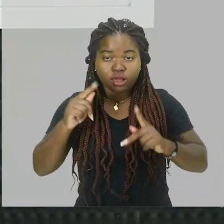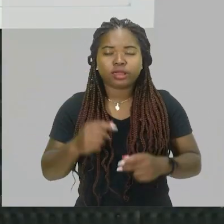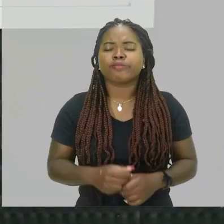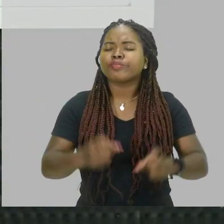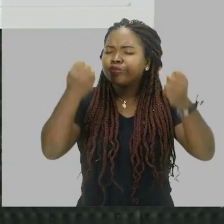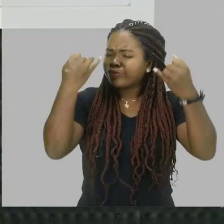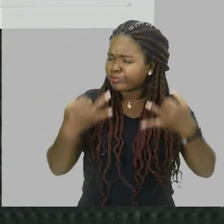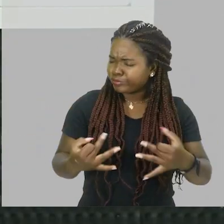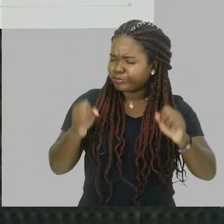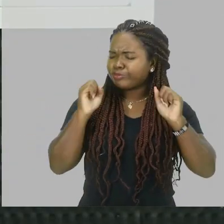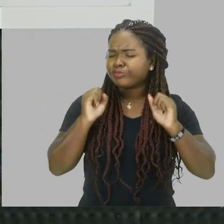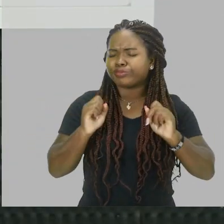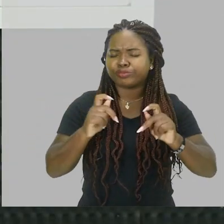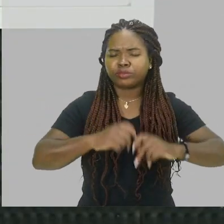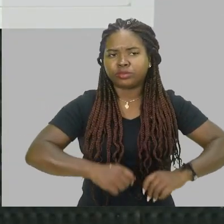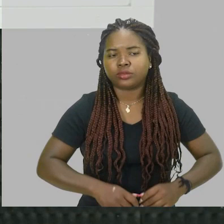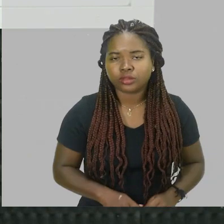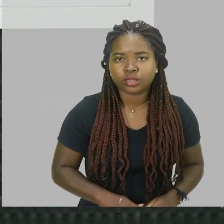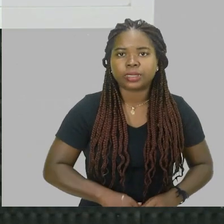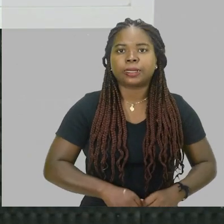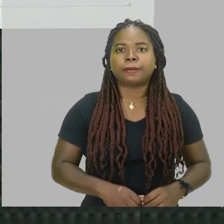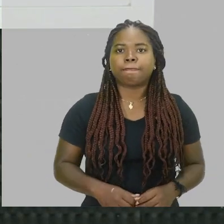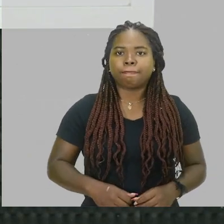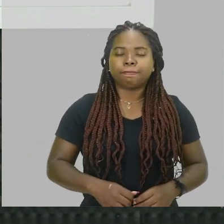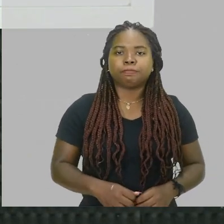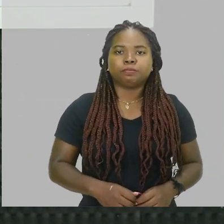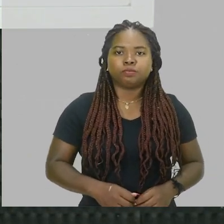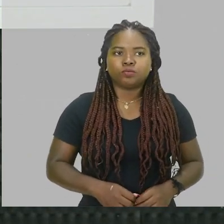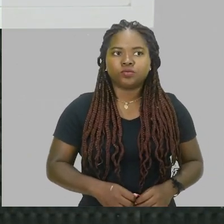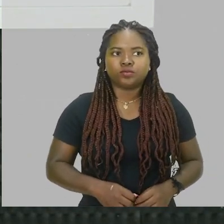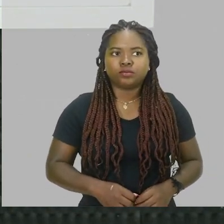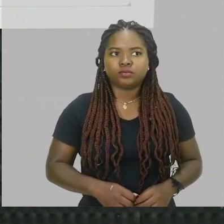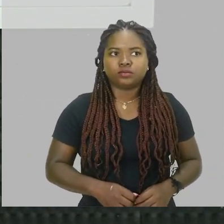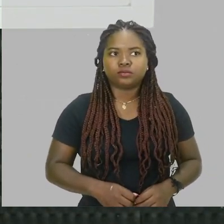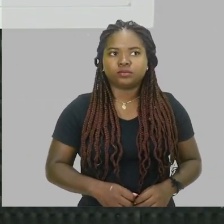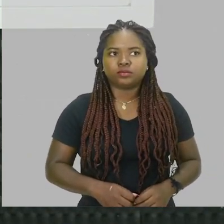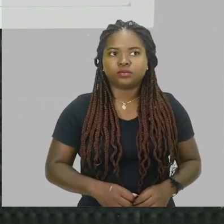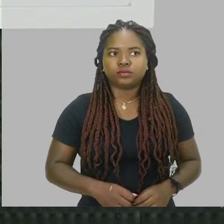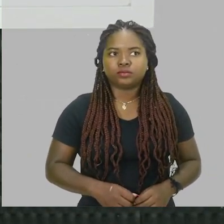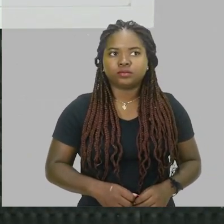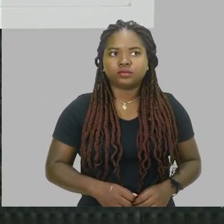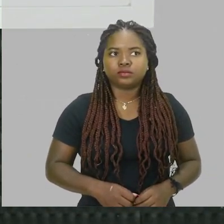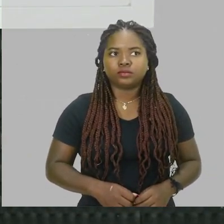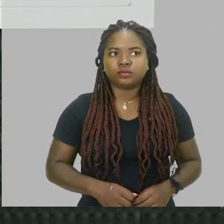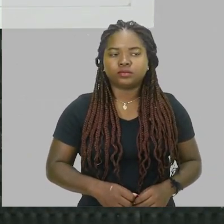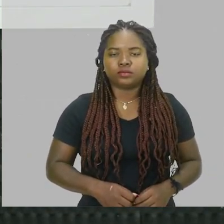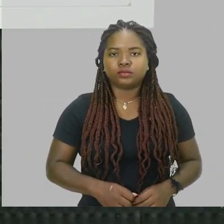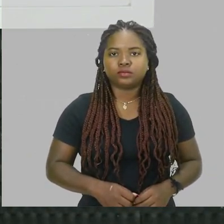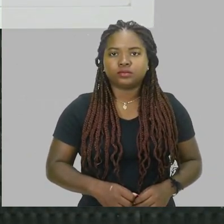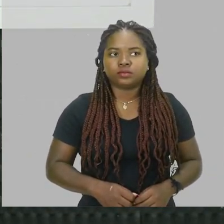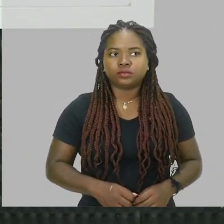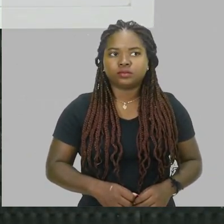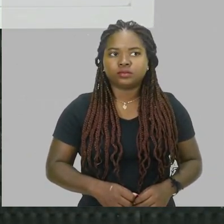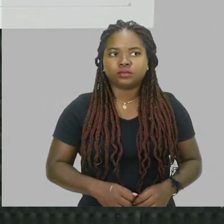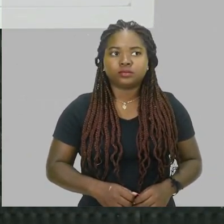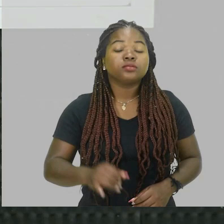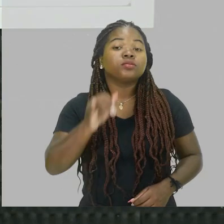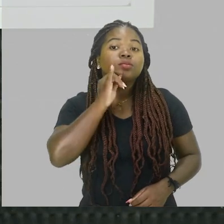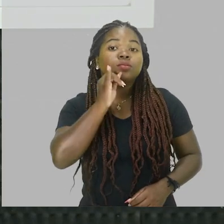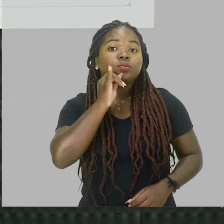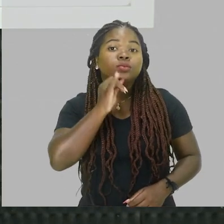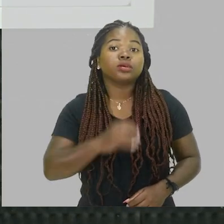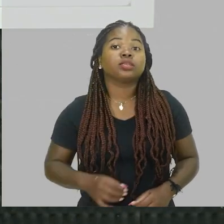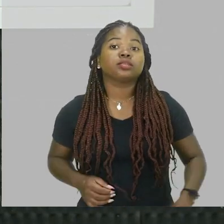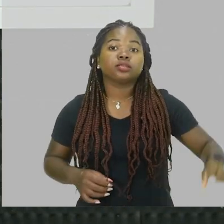então tem uma linha que liga Sol e Terra, a órbita do Sol e da Terra, né? Então, por exemplo, aqui o Sol